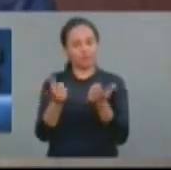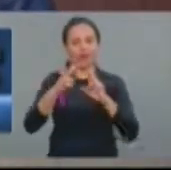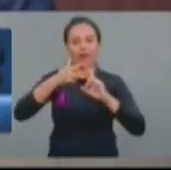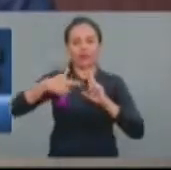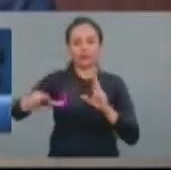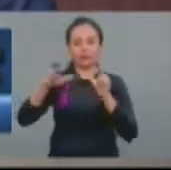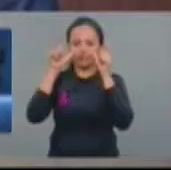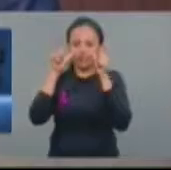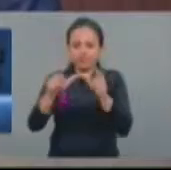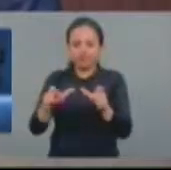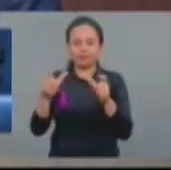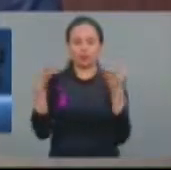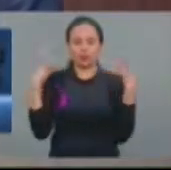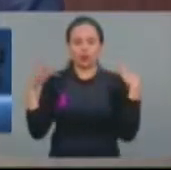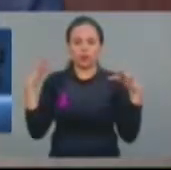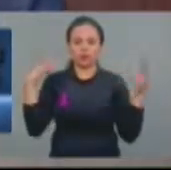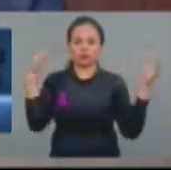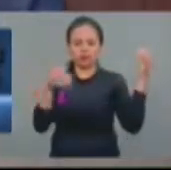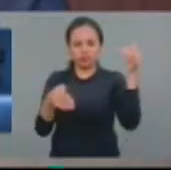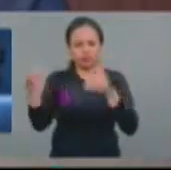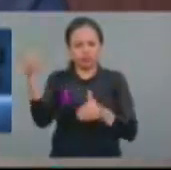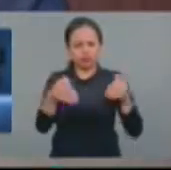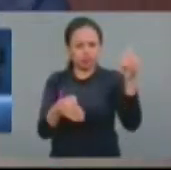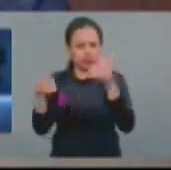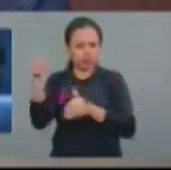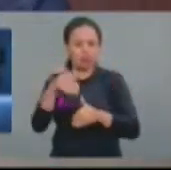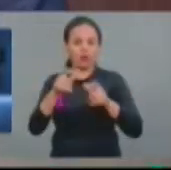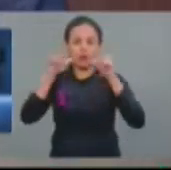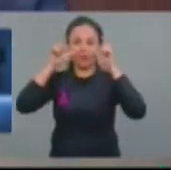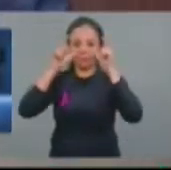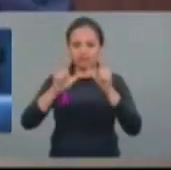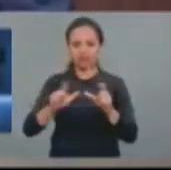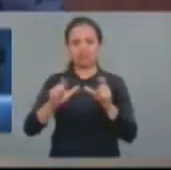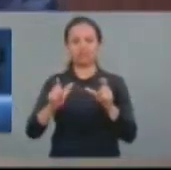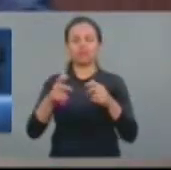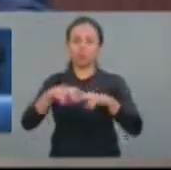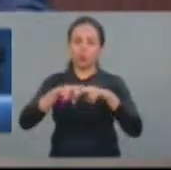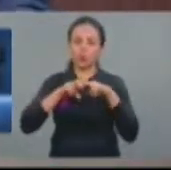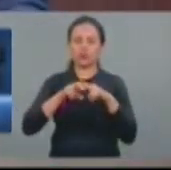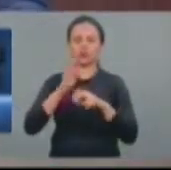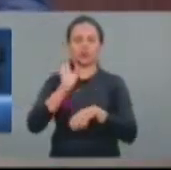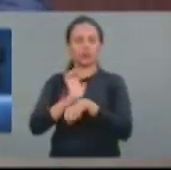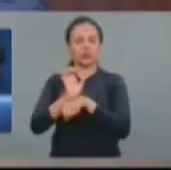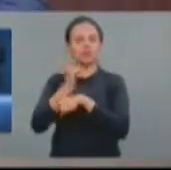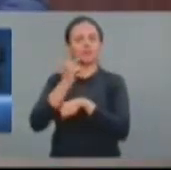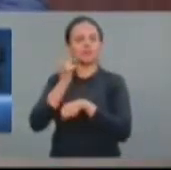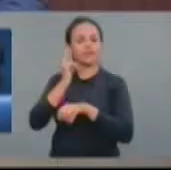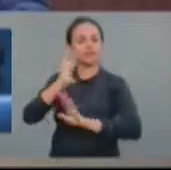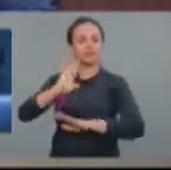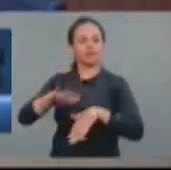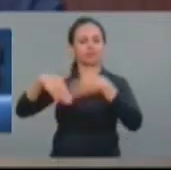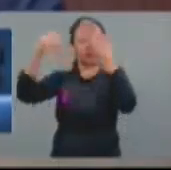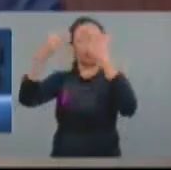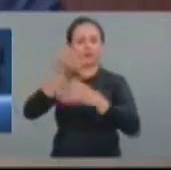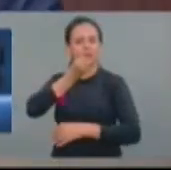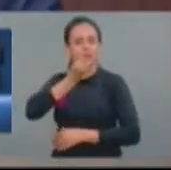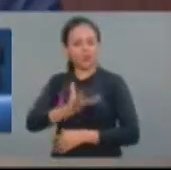essa atuação. Vão se alcançar, permite? Logo em seguida, após ouvir os demais, eu ouvirei com prazer, deputado Elílio.